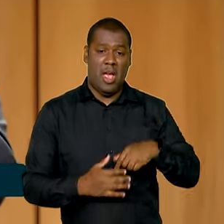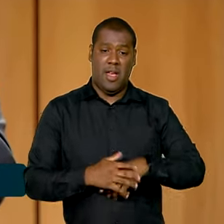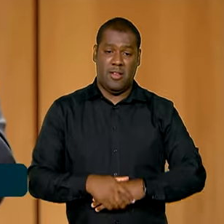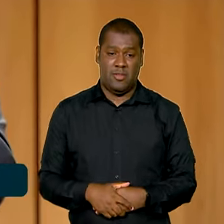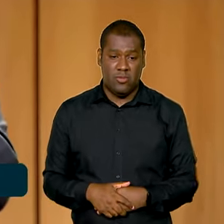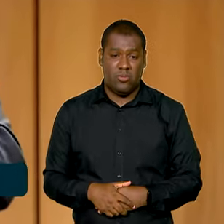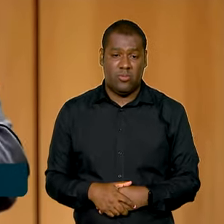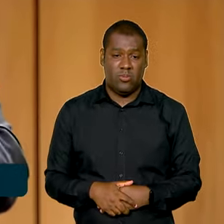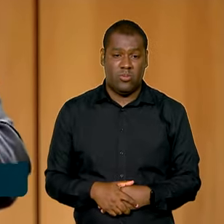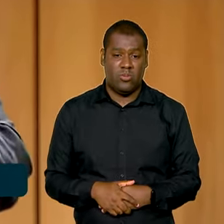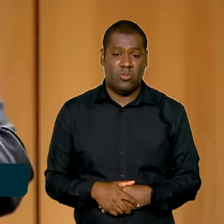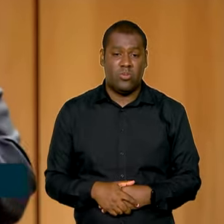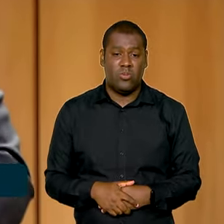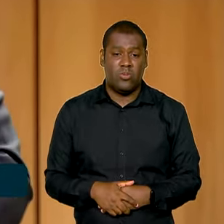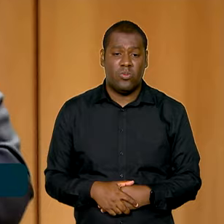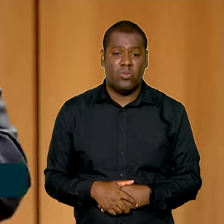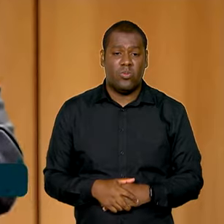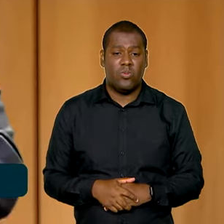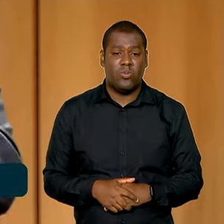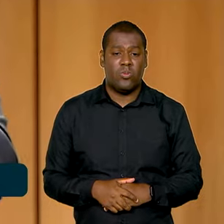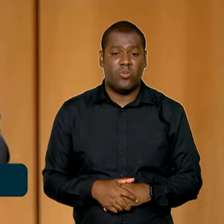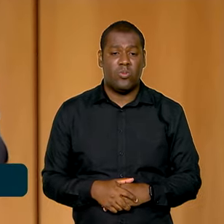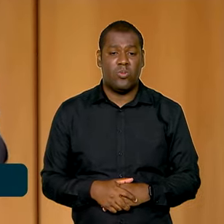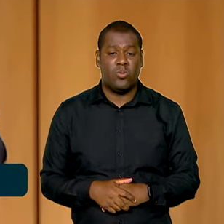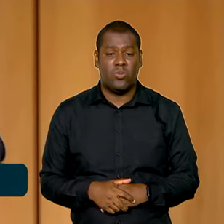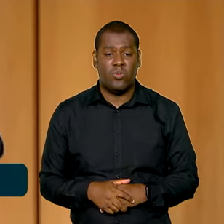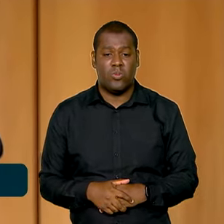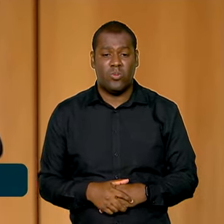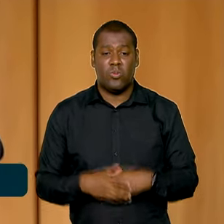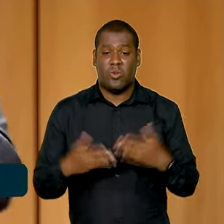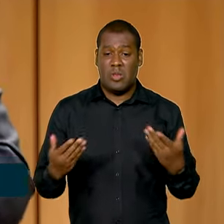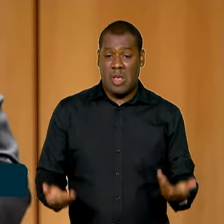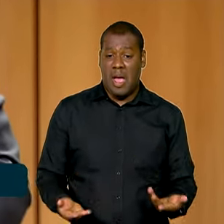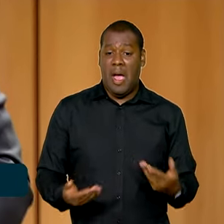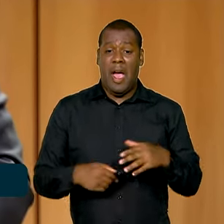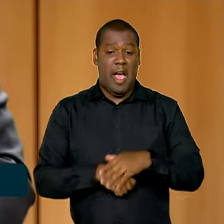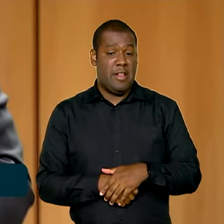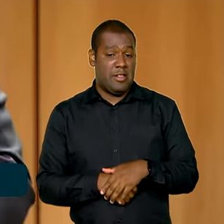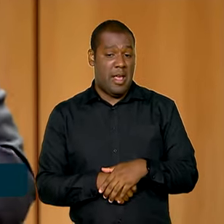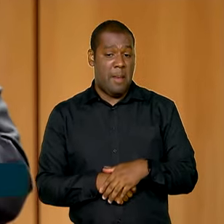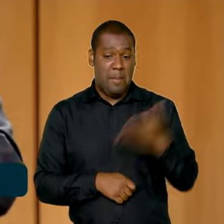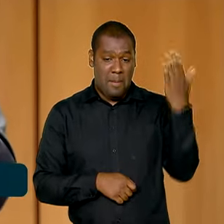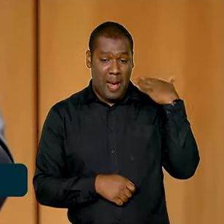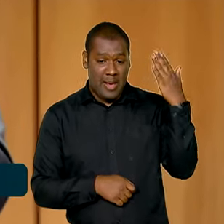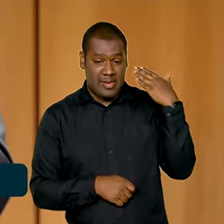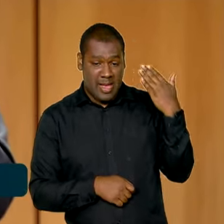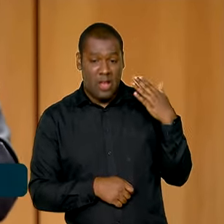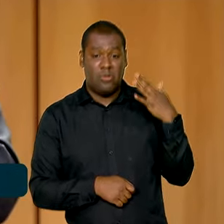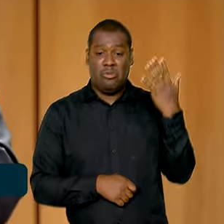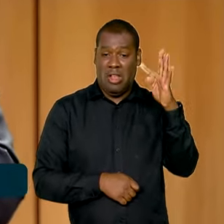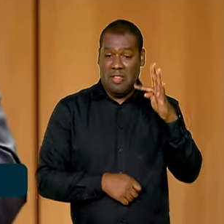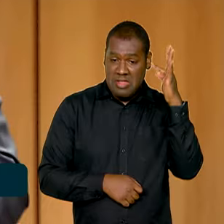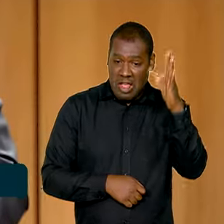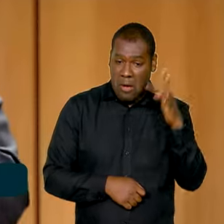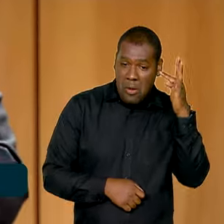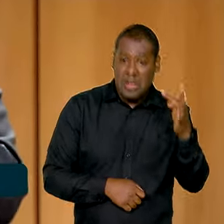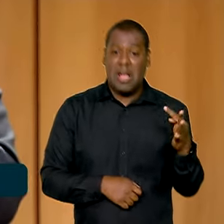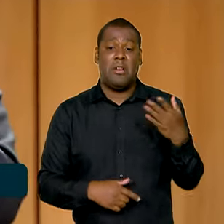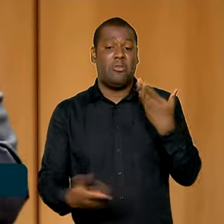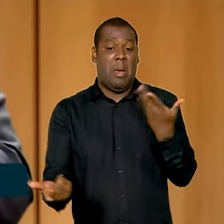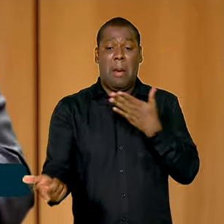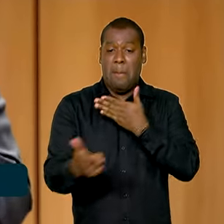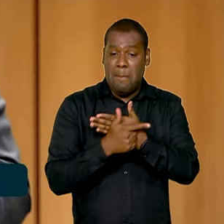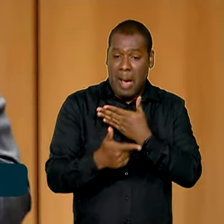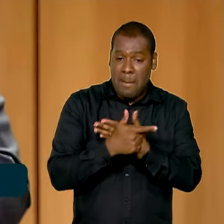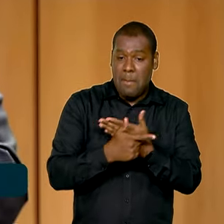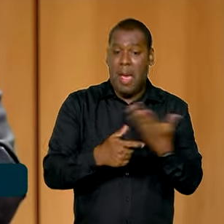federativa de isso ser primordialmente a atribuição dos estados. Isso é rompido com o advento das